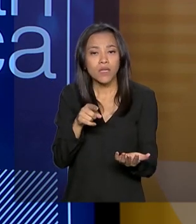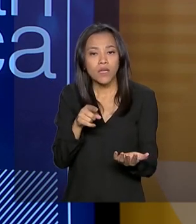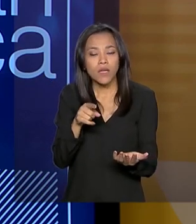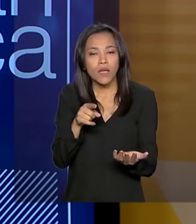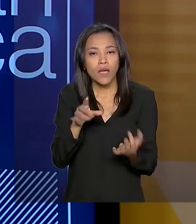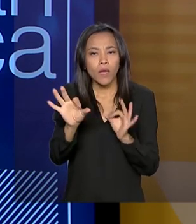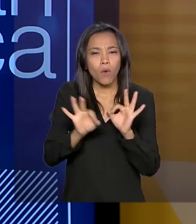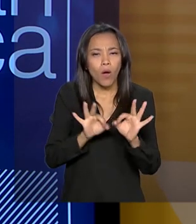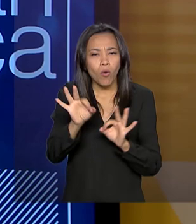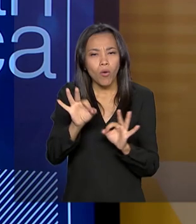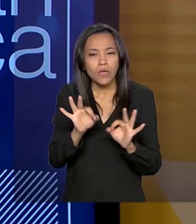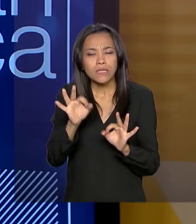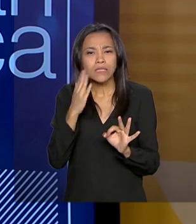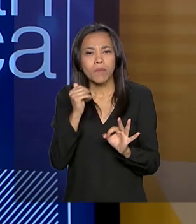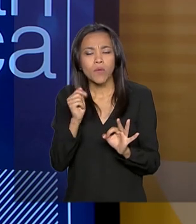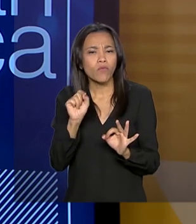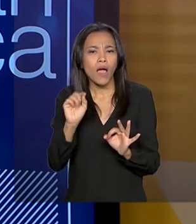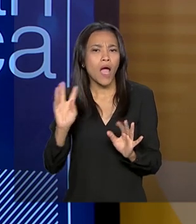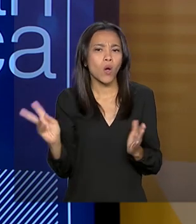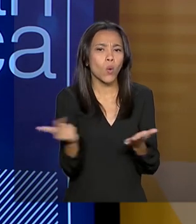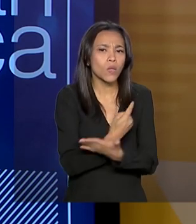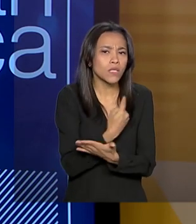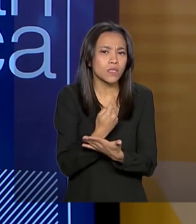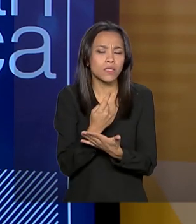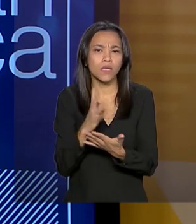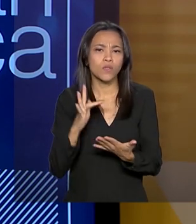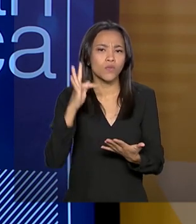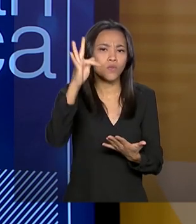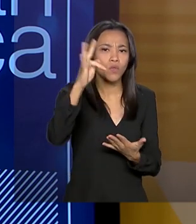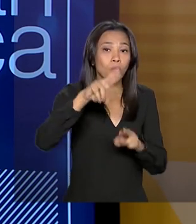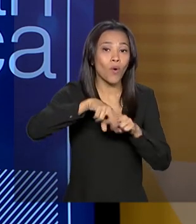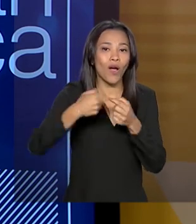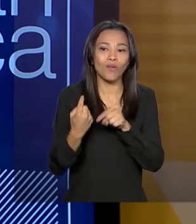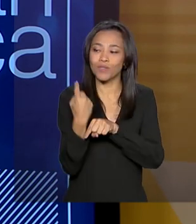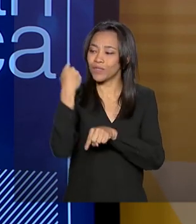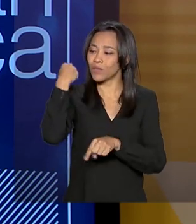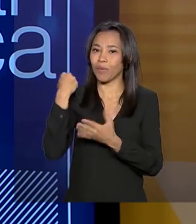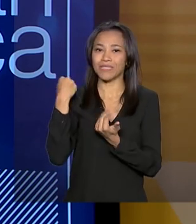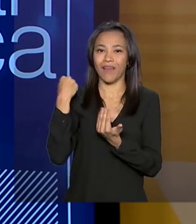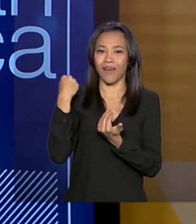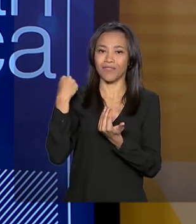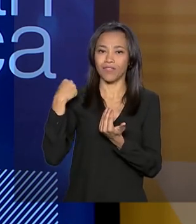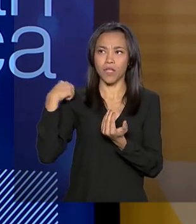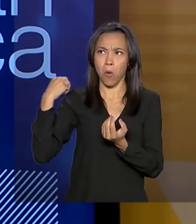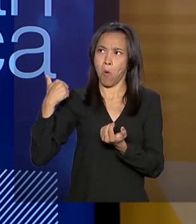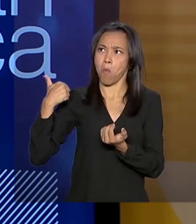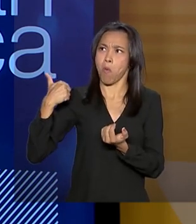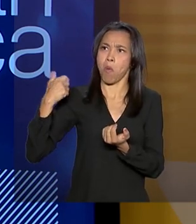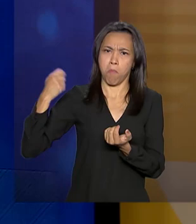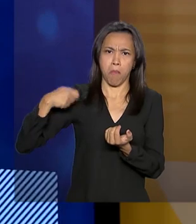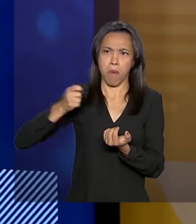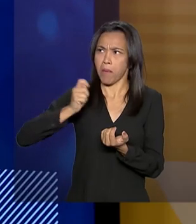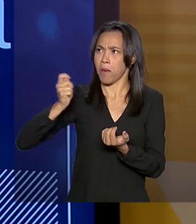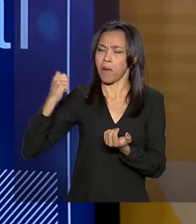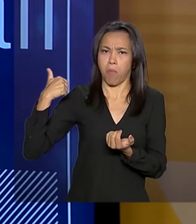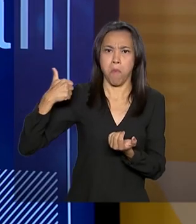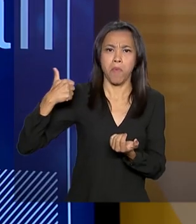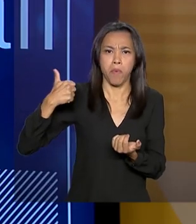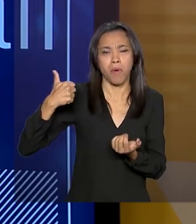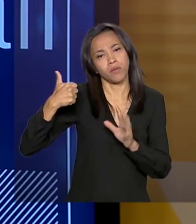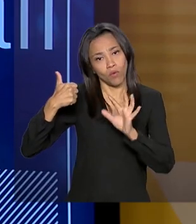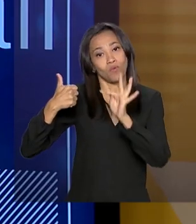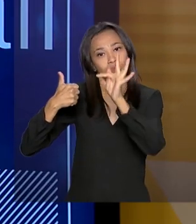olhando o passado, como se faz previsão de tempo. Então, basicamente, você vê o passado para tentar prever o futuro. O que se quer evitar, há uma